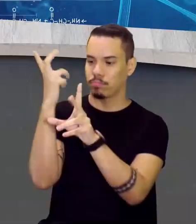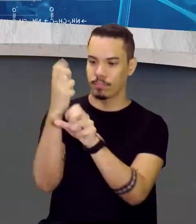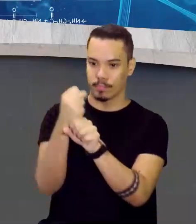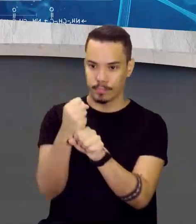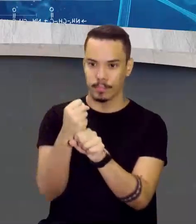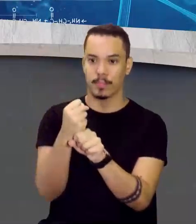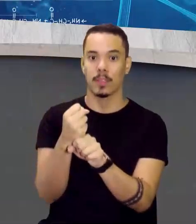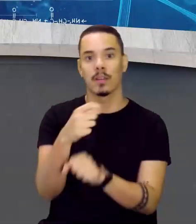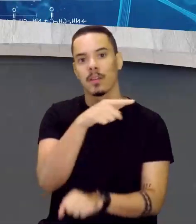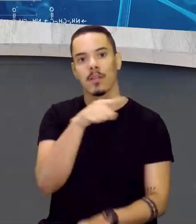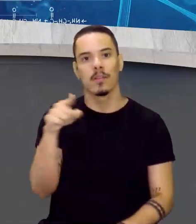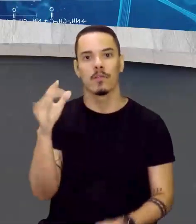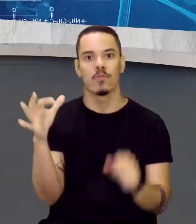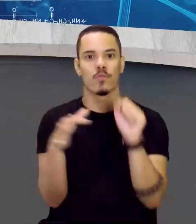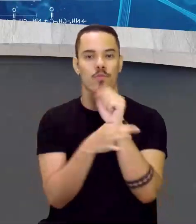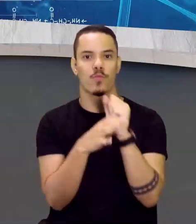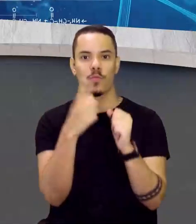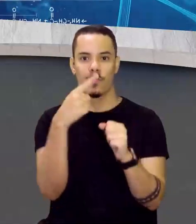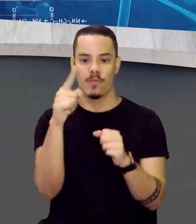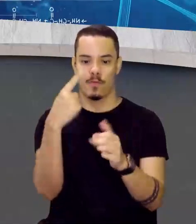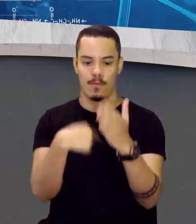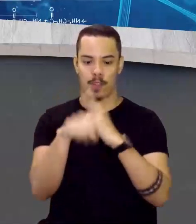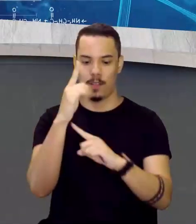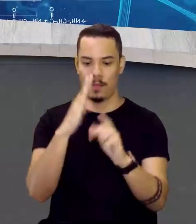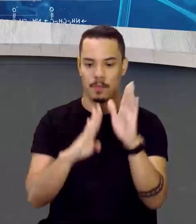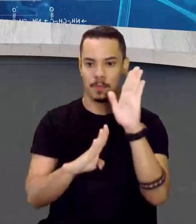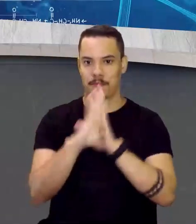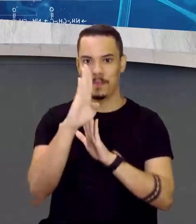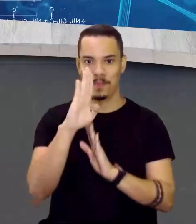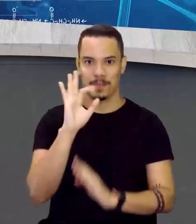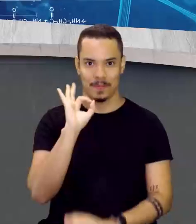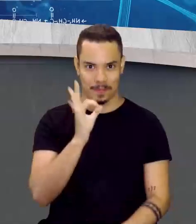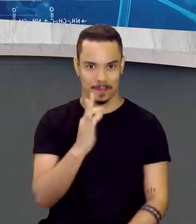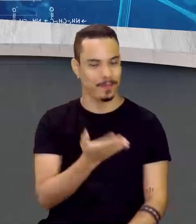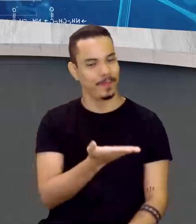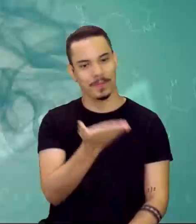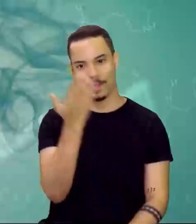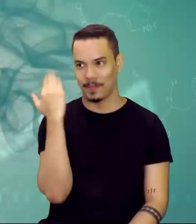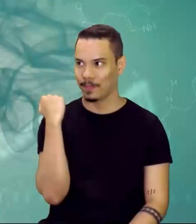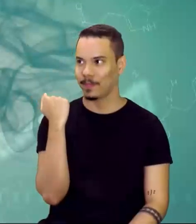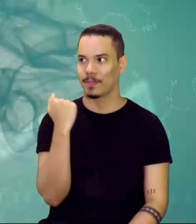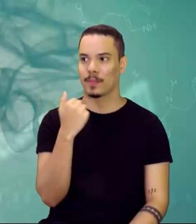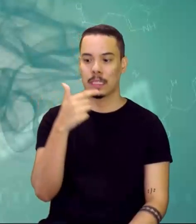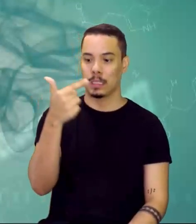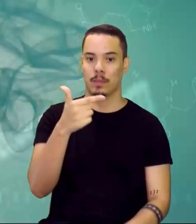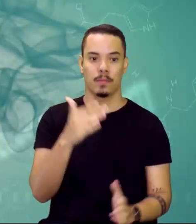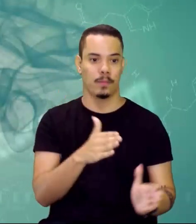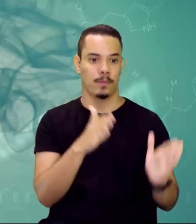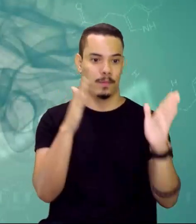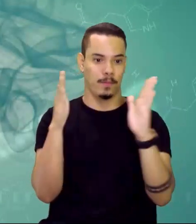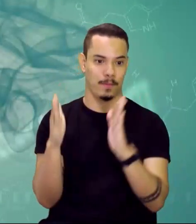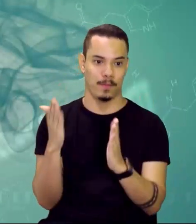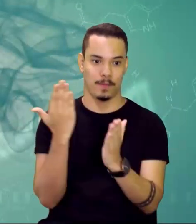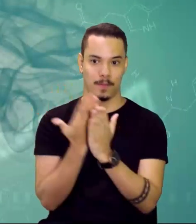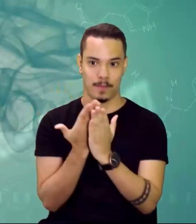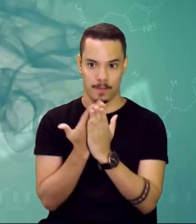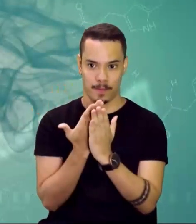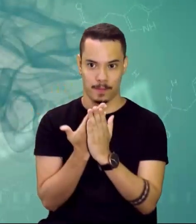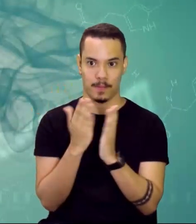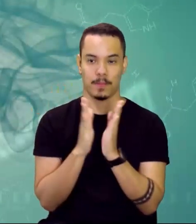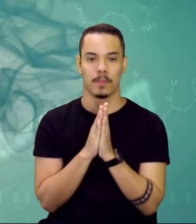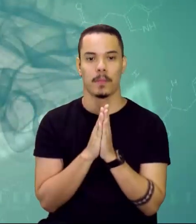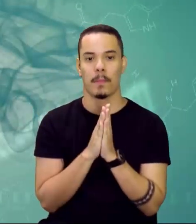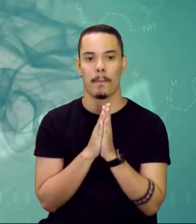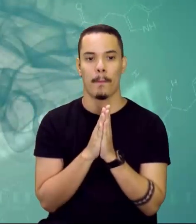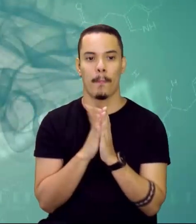para poder garantir o teu sucesso na atividade de sala, valeu? Então, vamos com a gente para a segunda parte da nossa aula. E